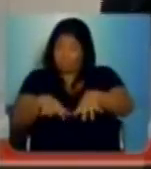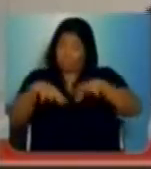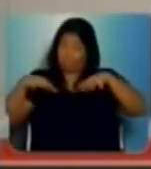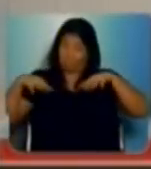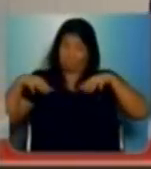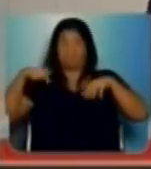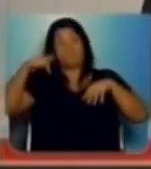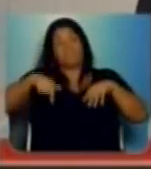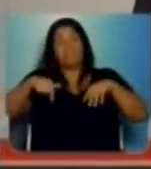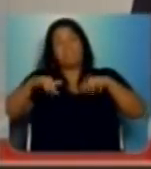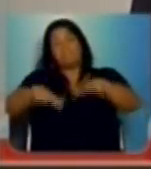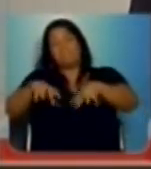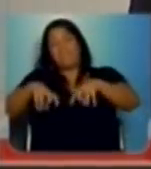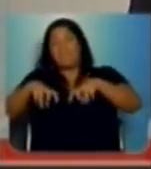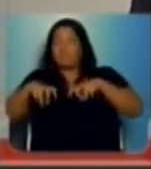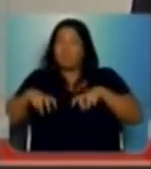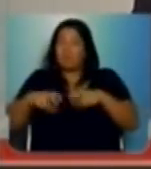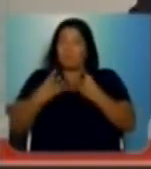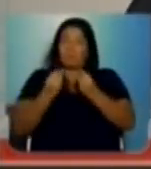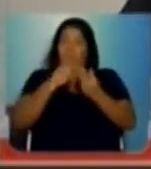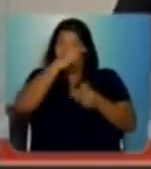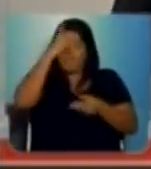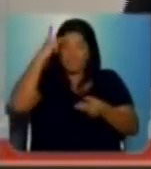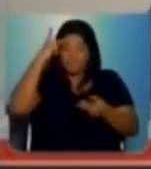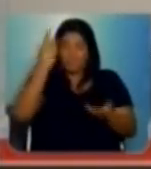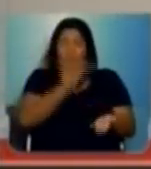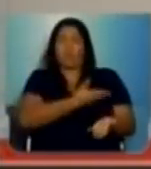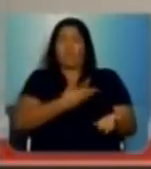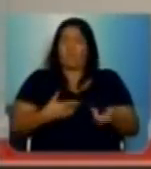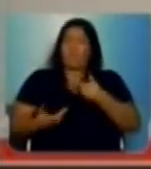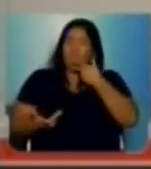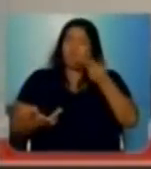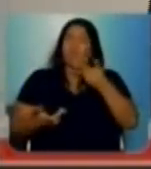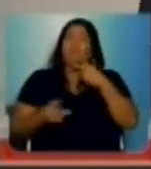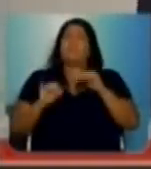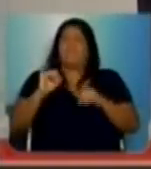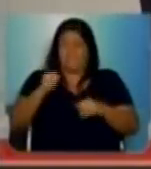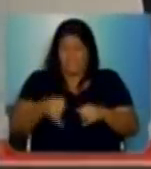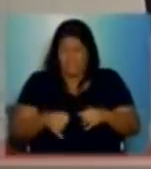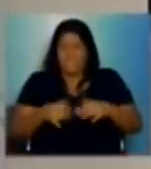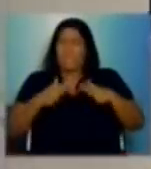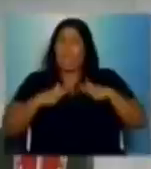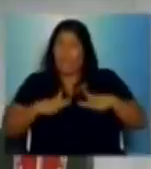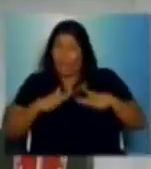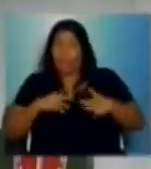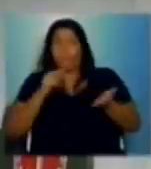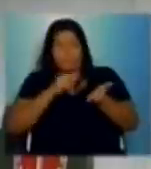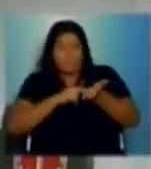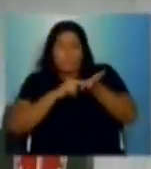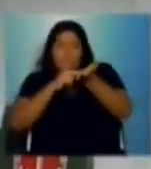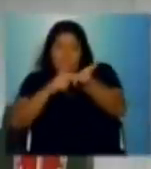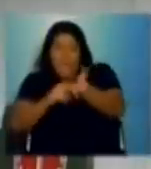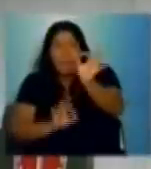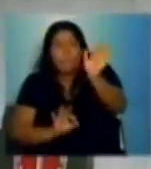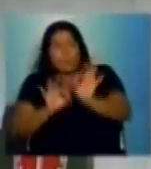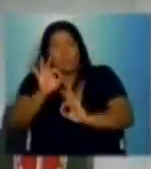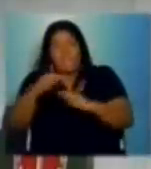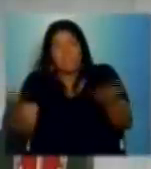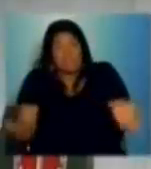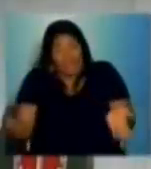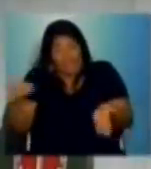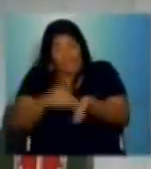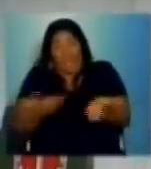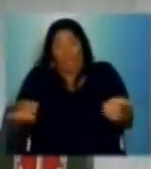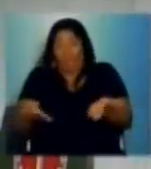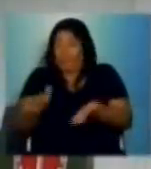ocuparam inclusive aqui as galerias. O governo sinalizou mais uma vez que enviaria o projeto e o projeto não chegou, senhor presidente. E